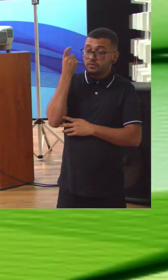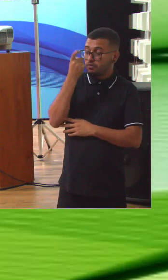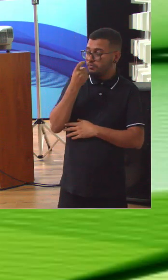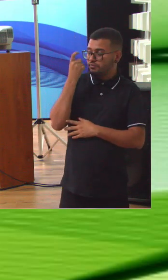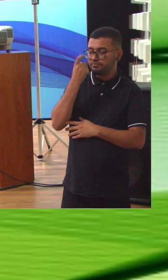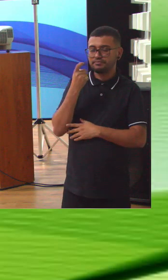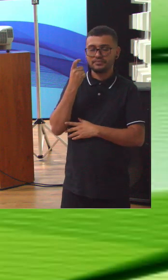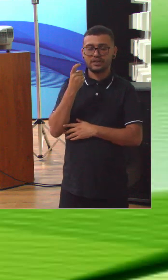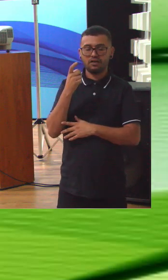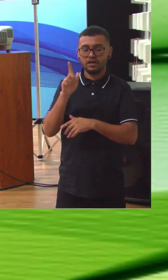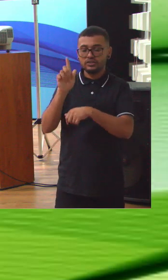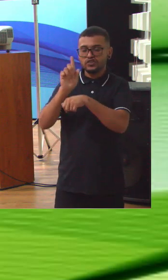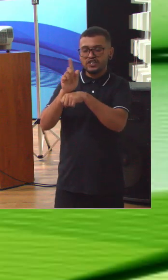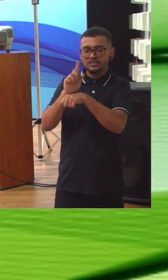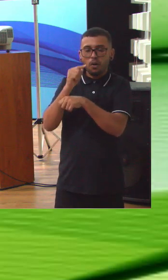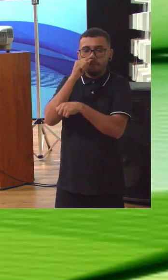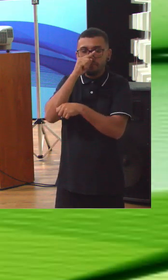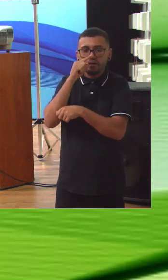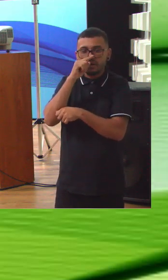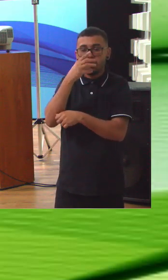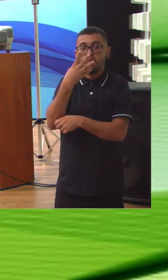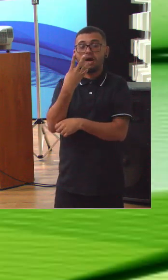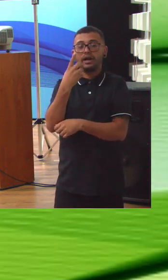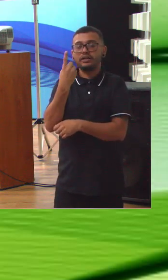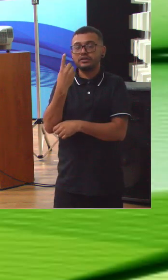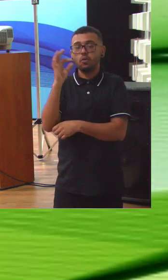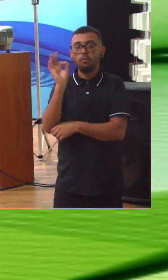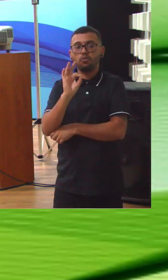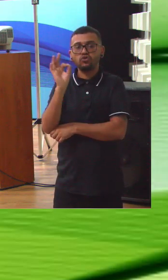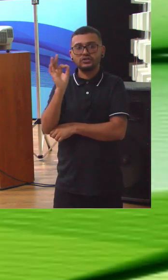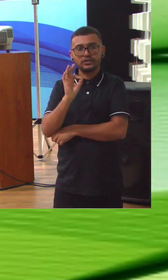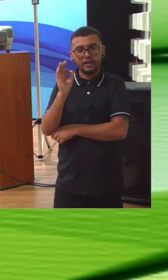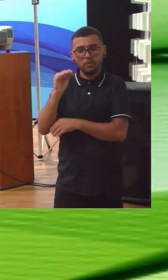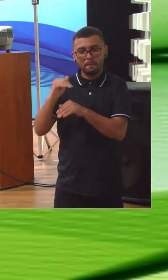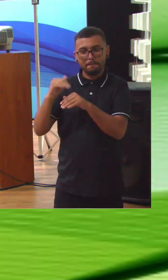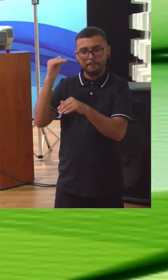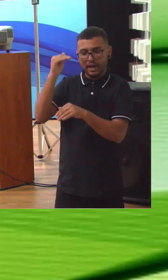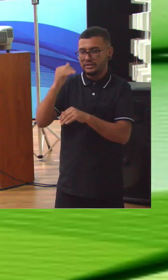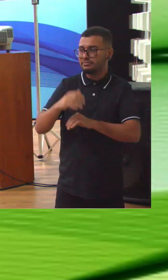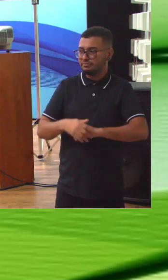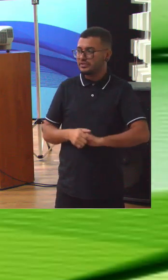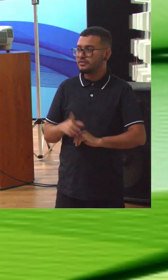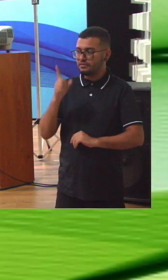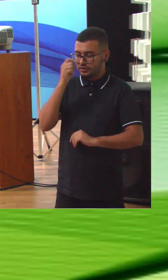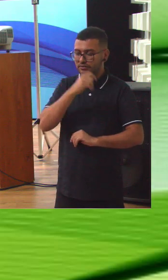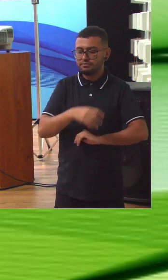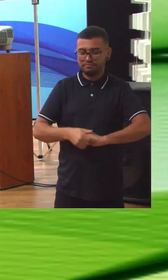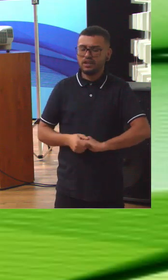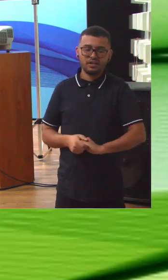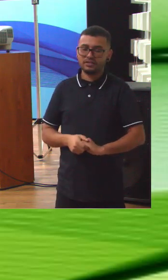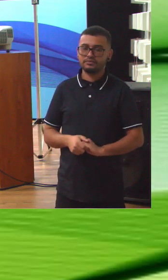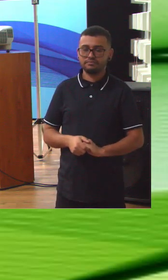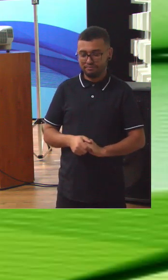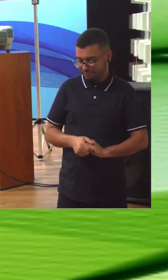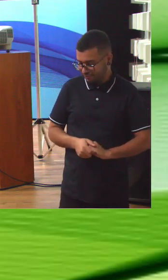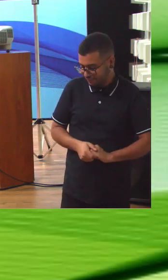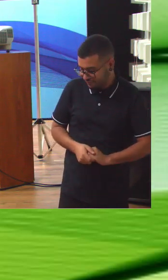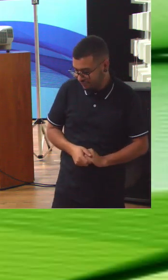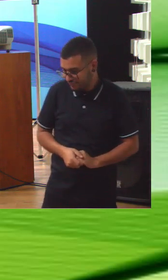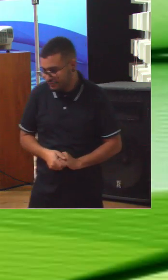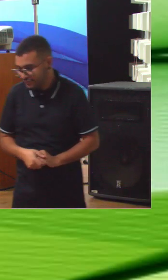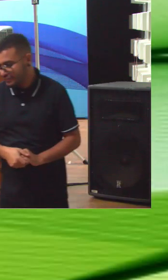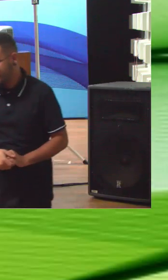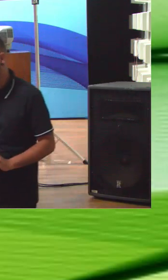gestão de riscos 41% é a média da maturidade em gestão de riscos muito muito baixa